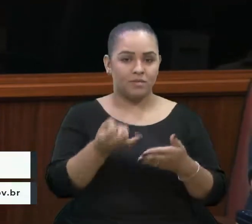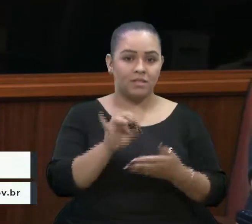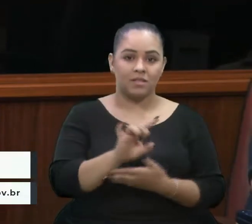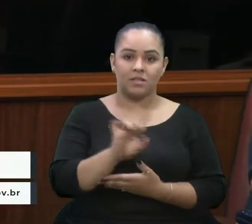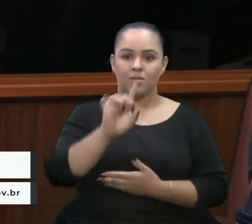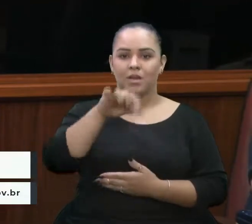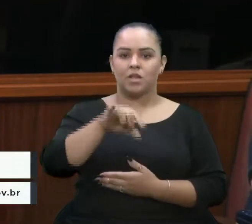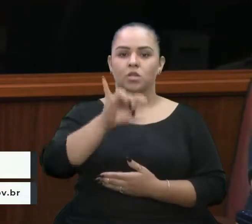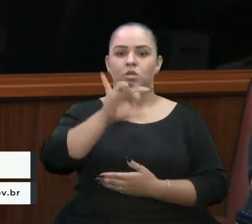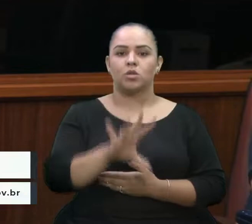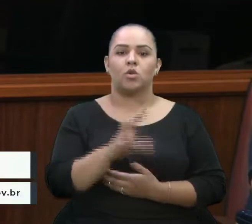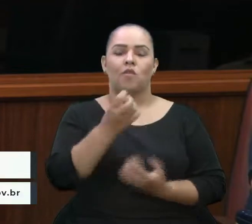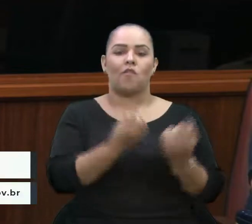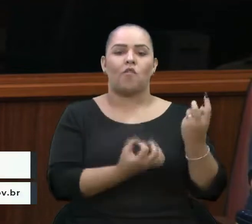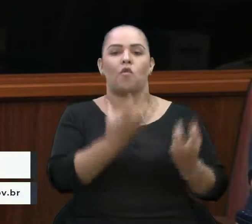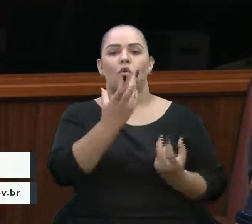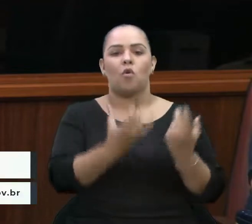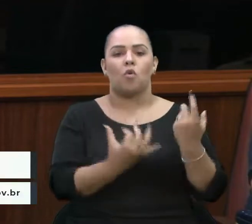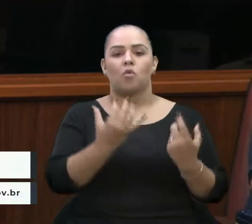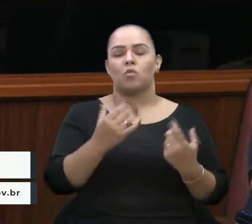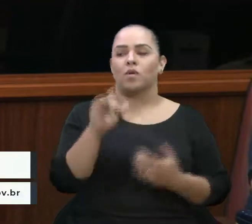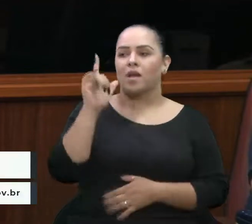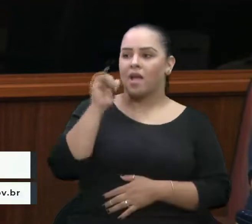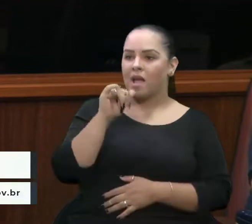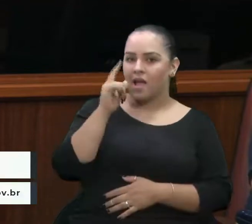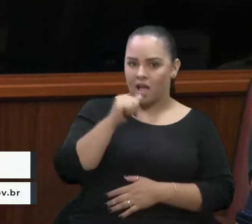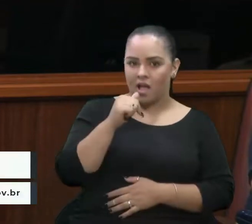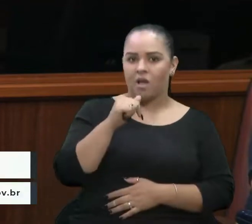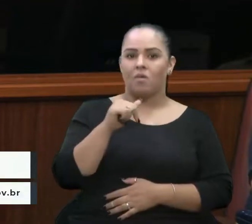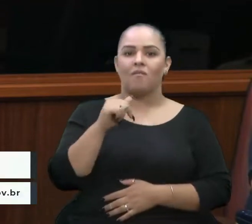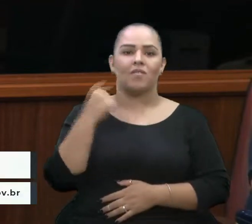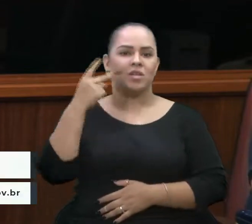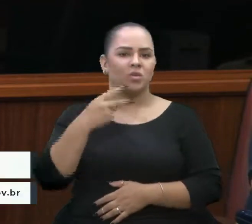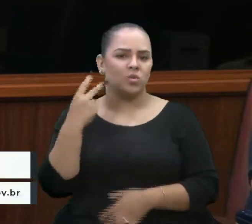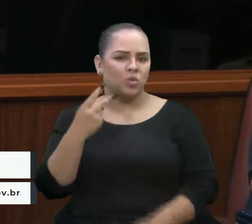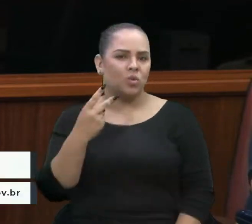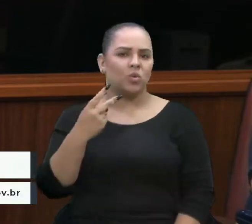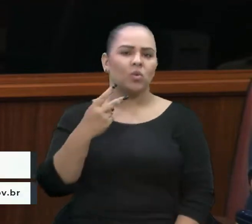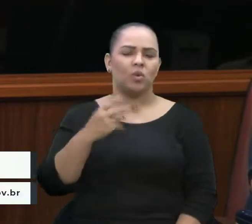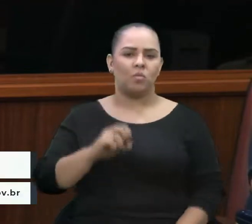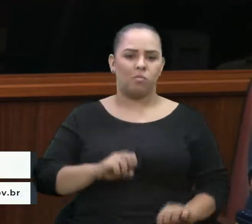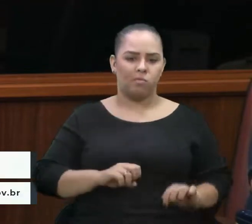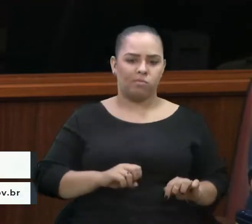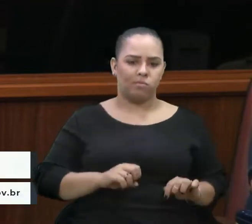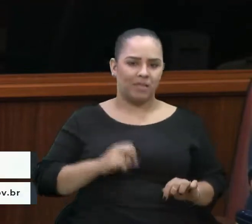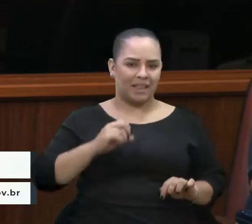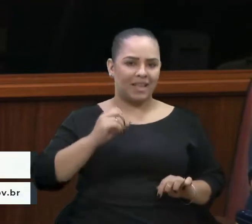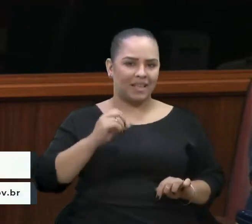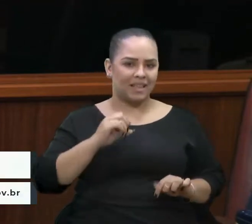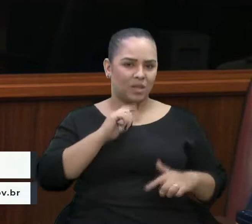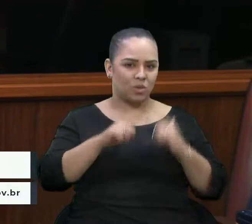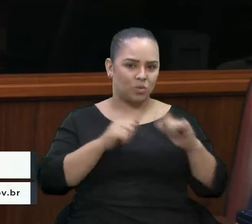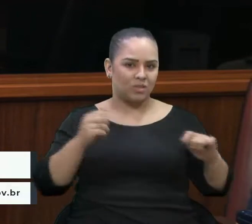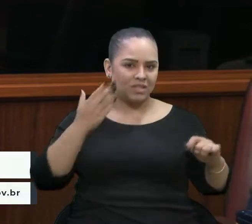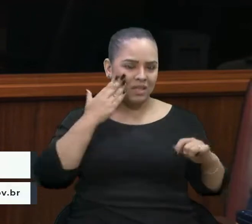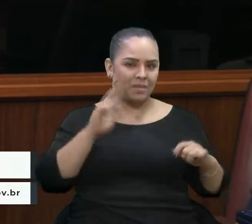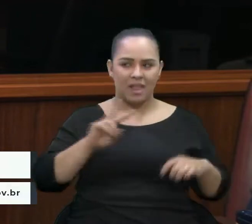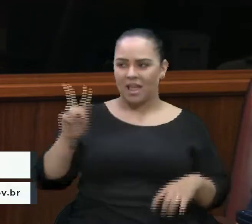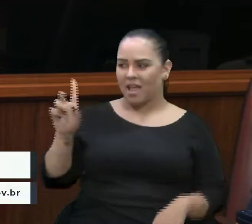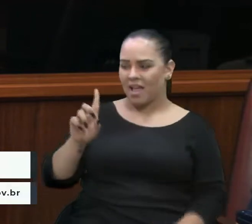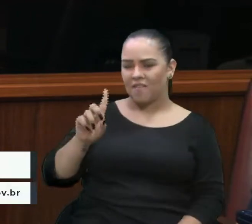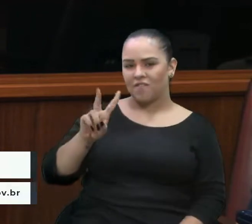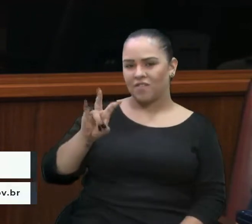só na questão do incêndio, do alagamento, o vereador Daniel Luz, lá em Vila Oliva, que teve aquela situação